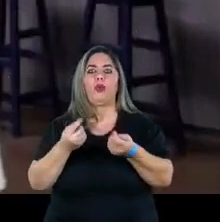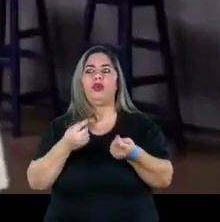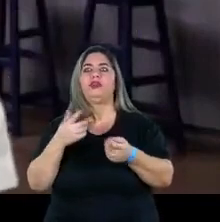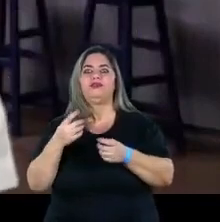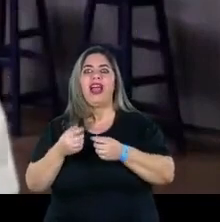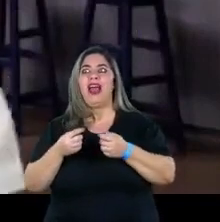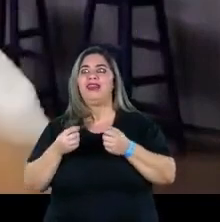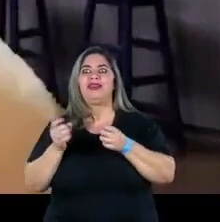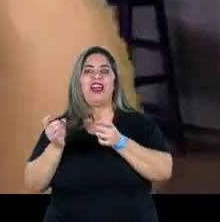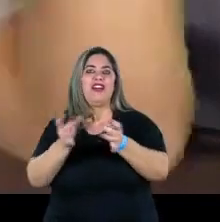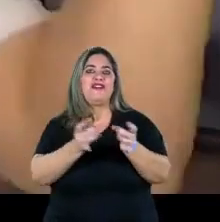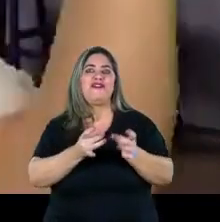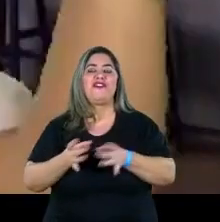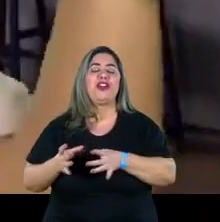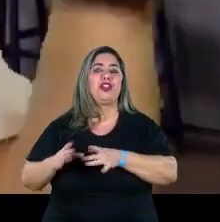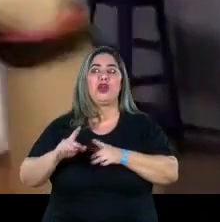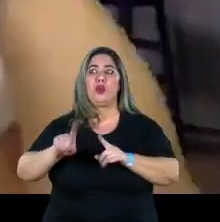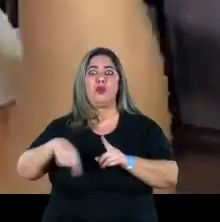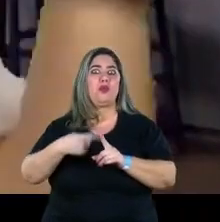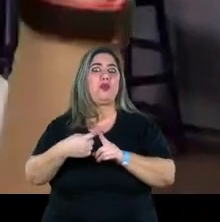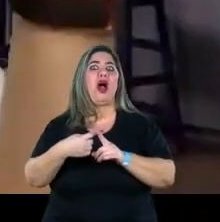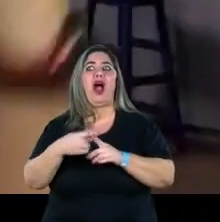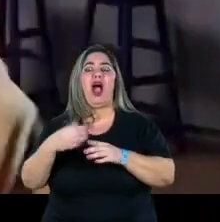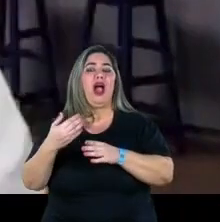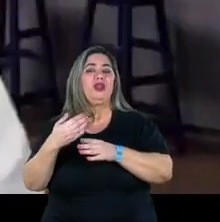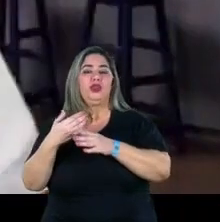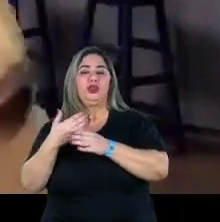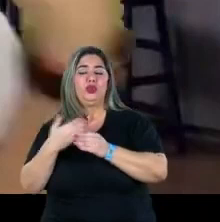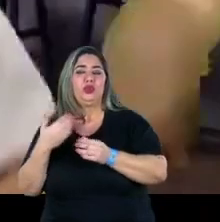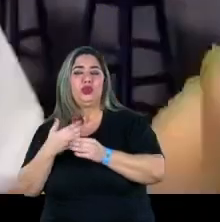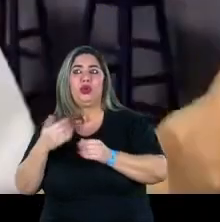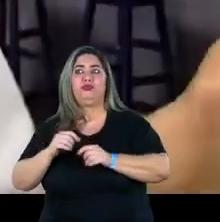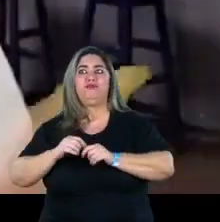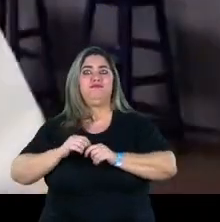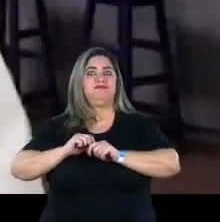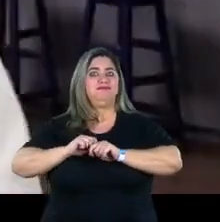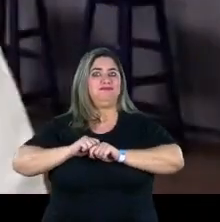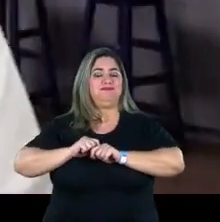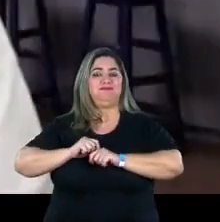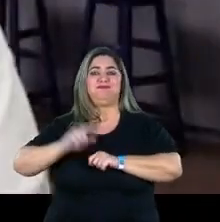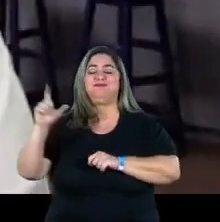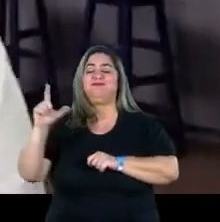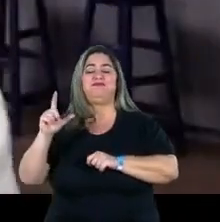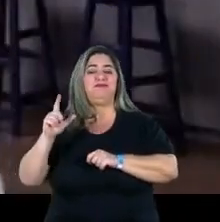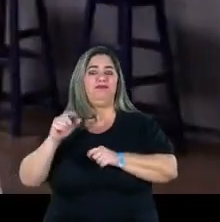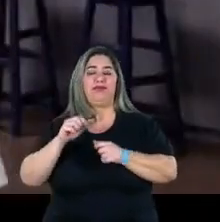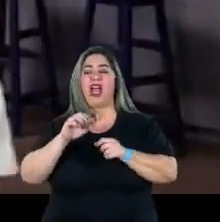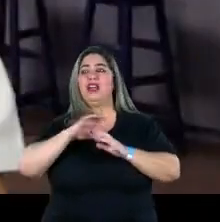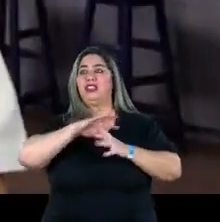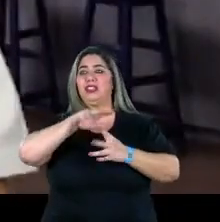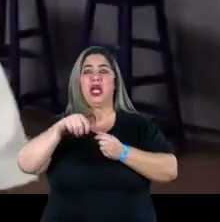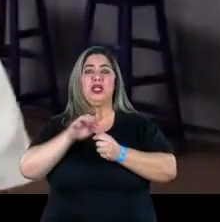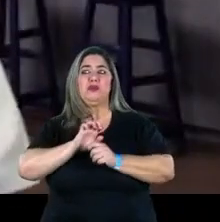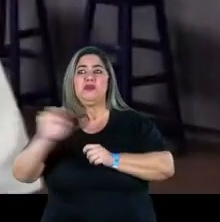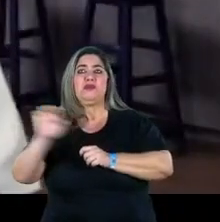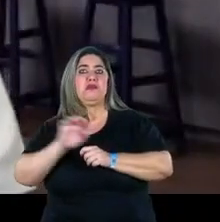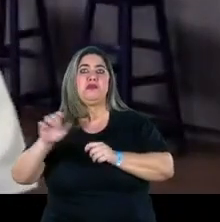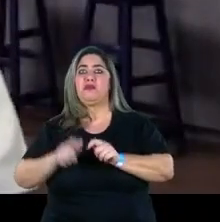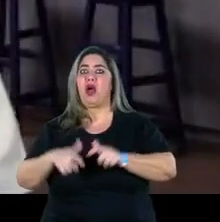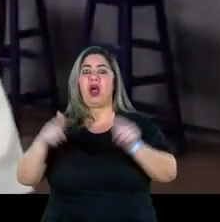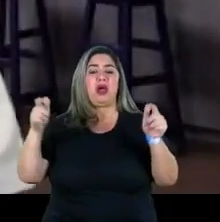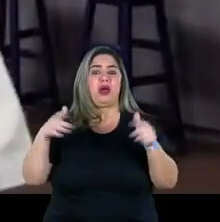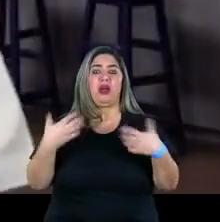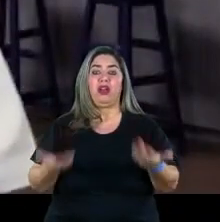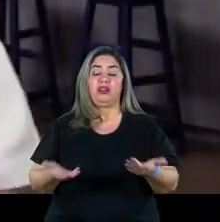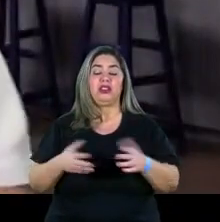porque a oferta era muito pequena e o preço, o dólar está lá em cima, as exportações dos alimentos são muito maiores. Então, você começa a